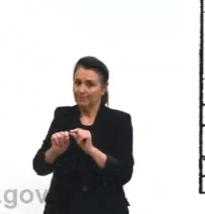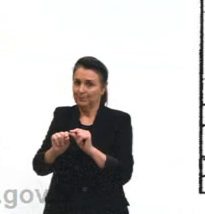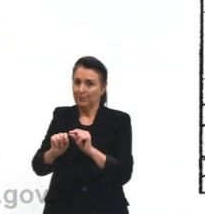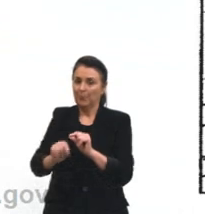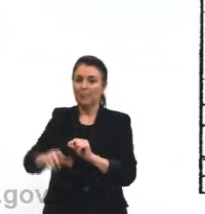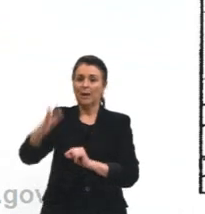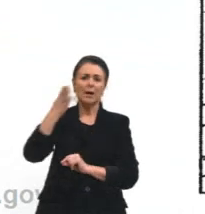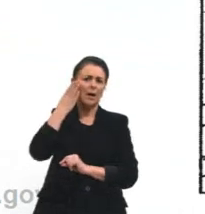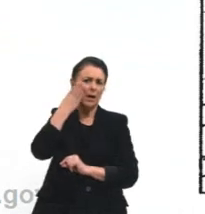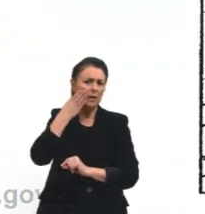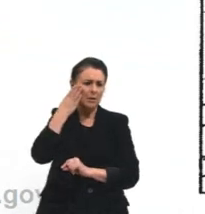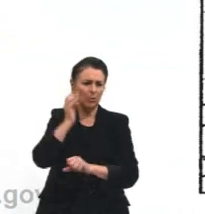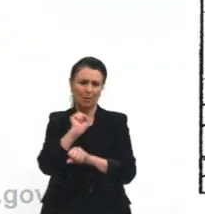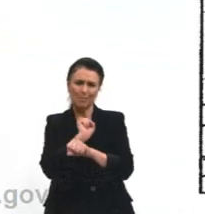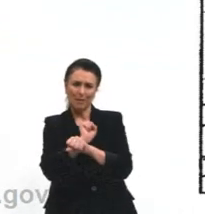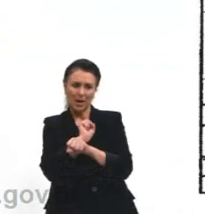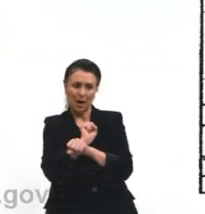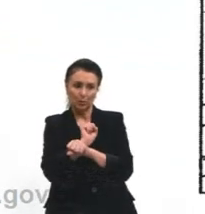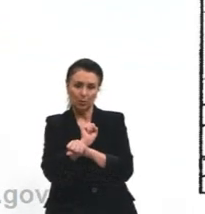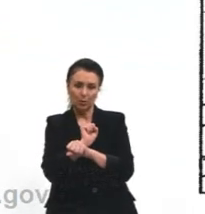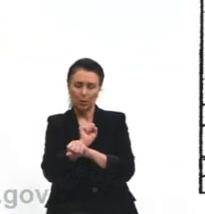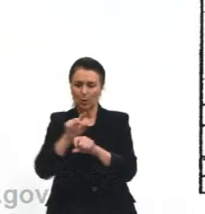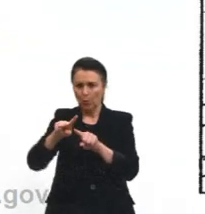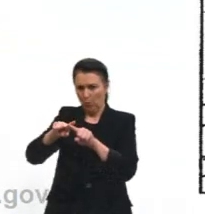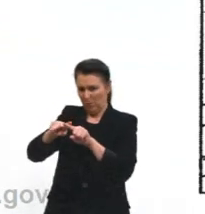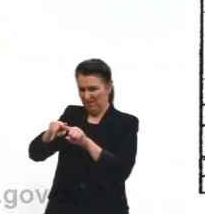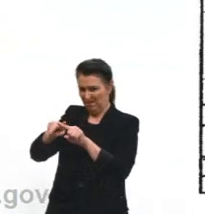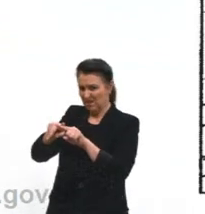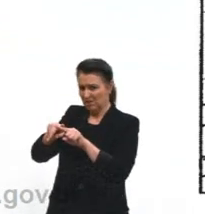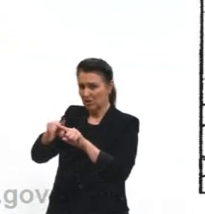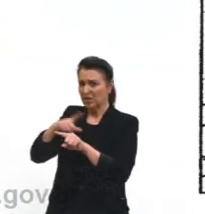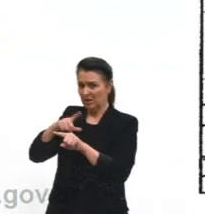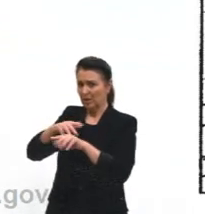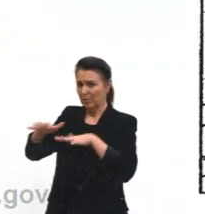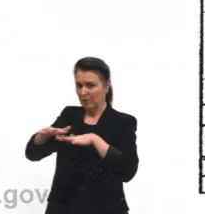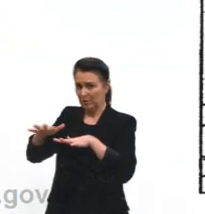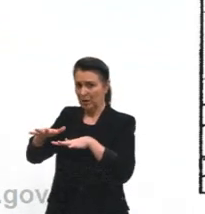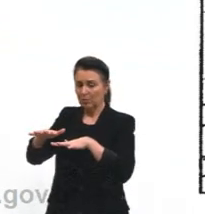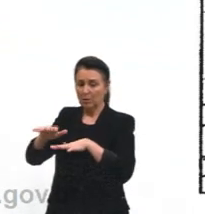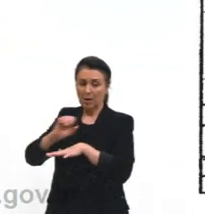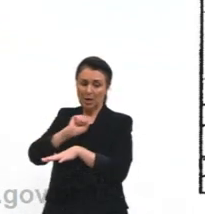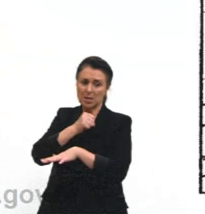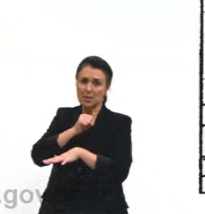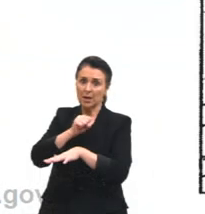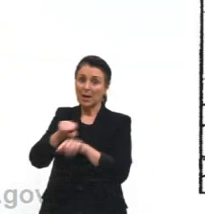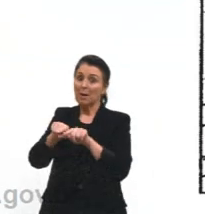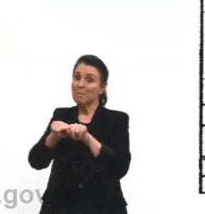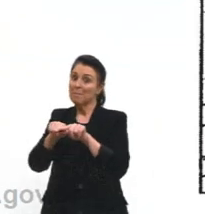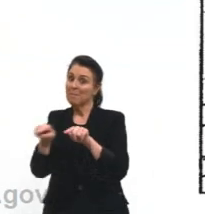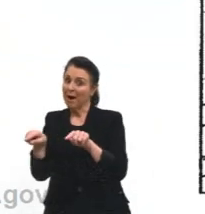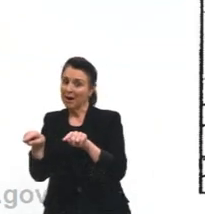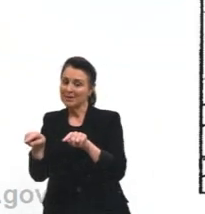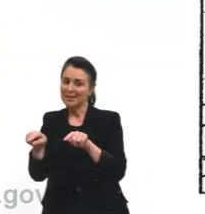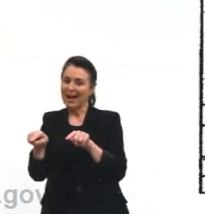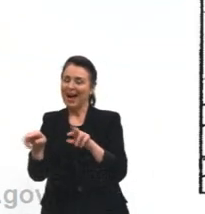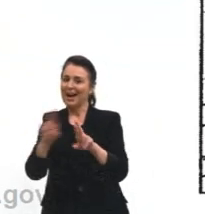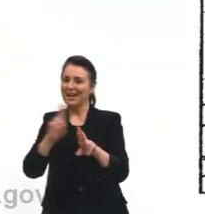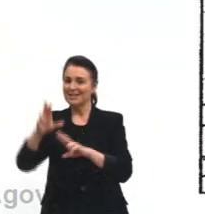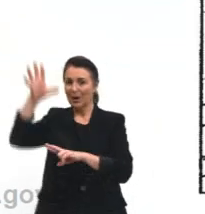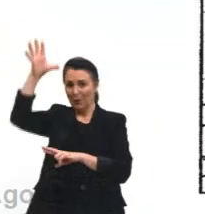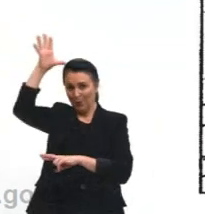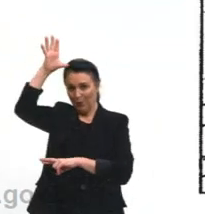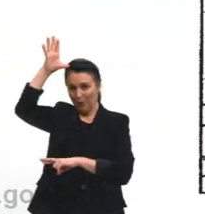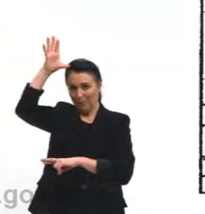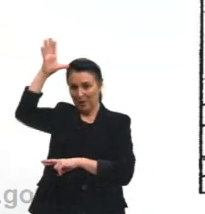Cascão encontra-se em repouso em relação ao skate? A gente já falou que sim, ele está em repouso, mas em movimento em relação ao Cebolinha. Certo, agora